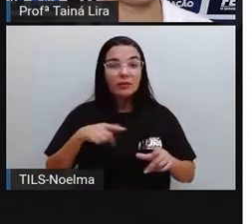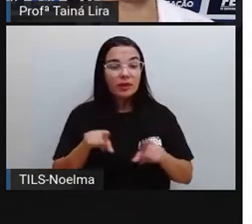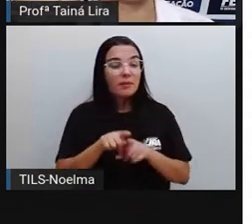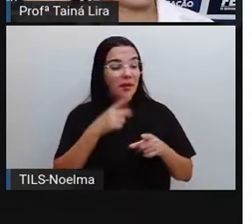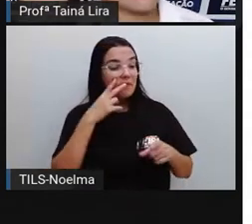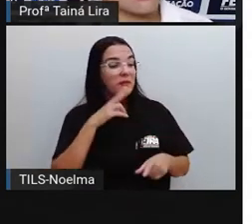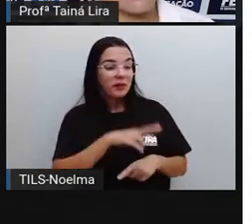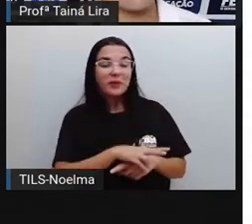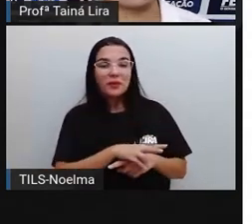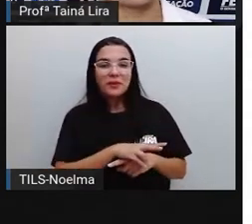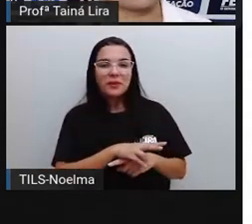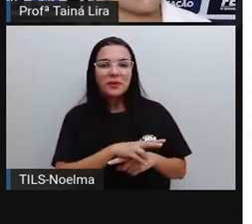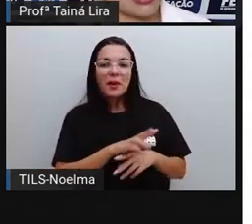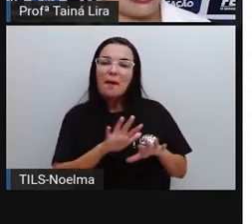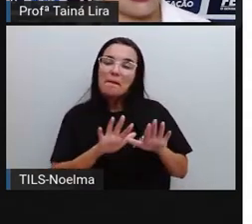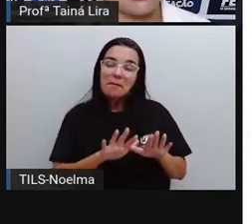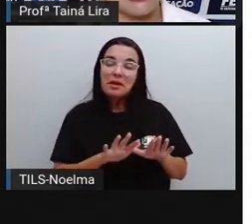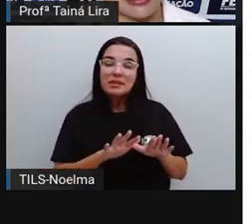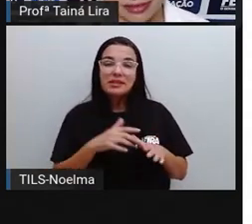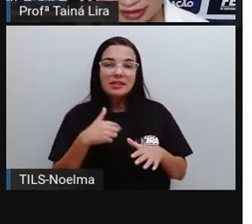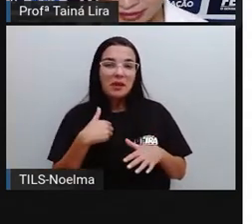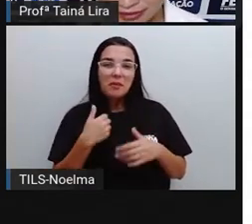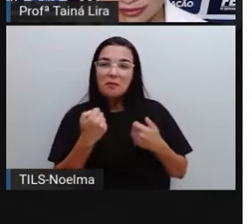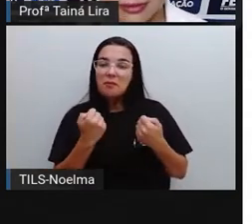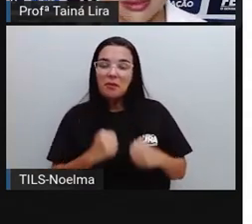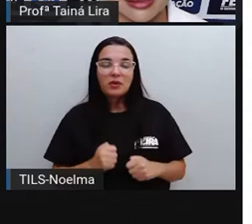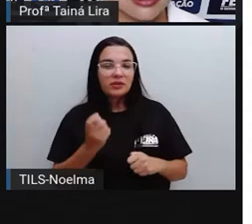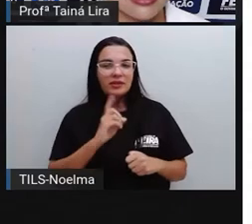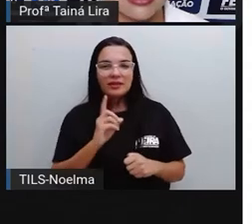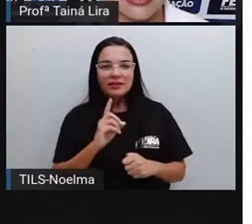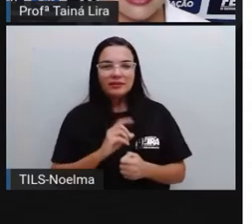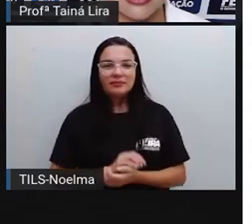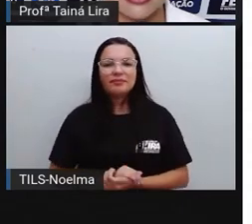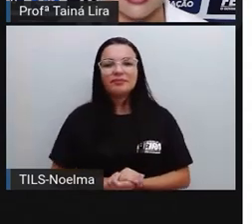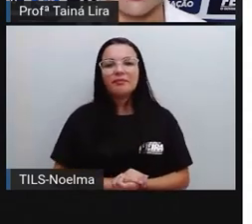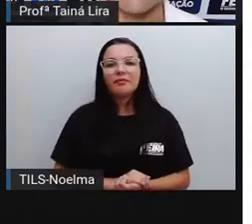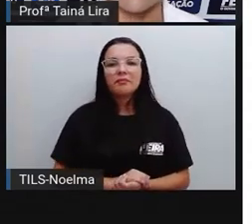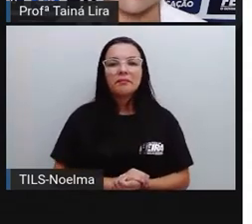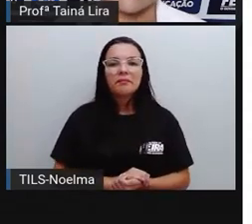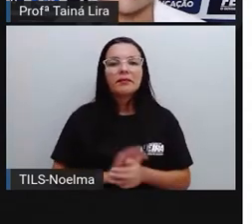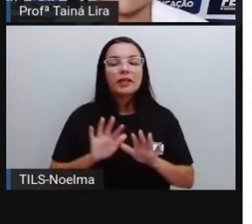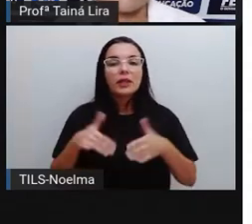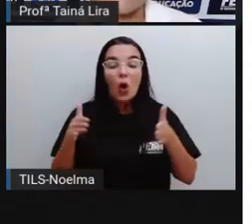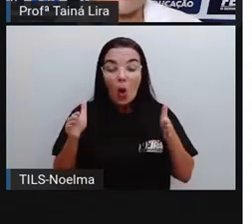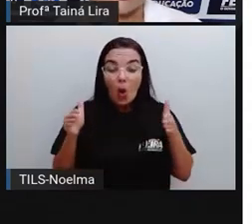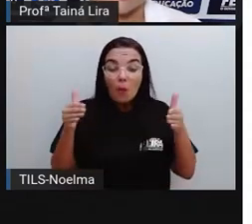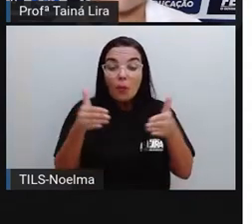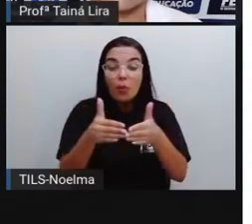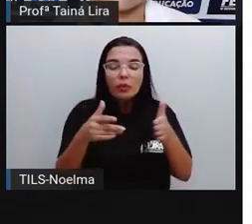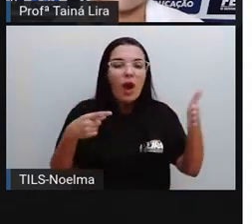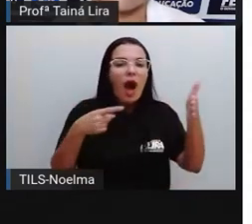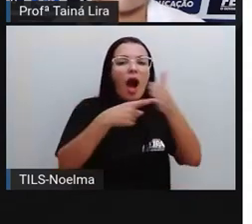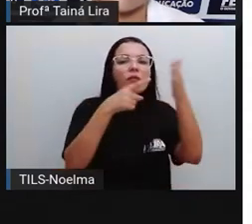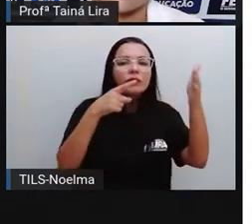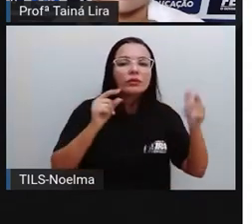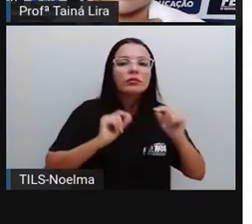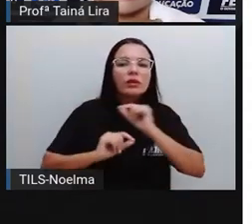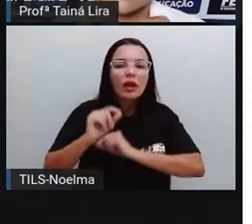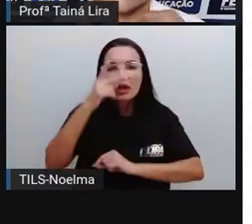assistir, mesmo ele não tendo sido pensado para mim, certo? Então, as pessoas que,